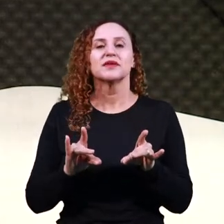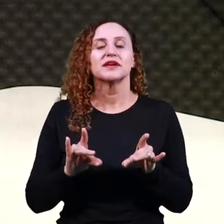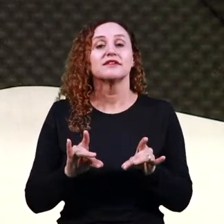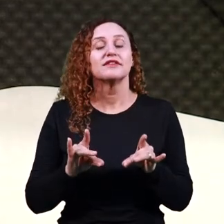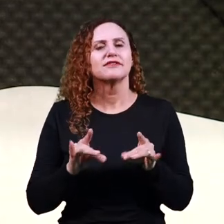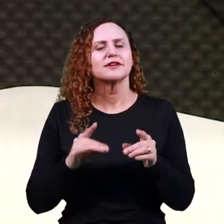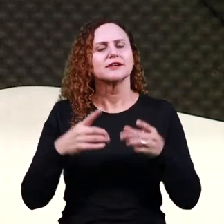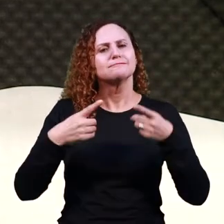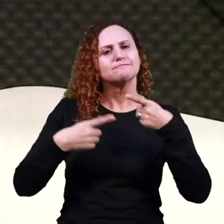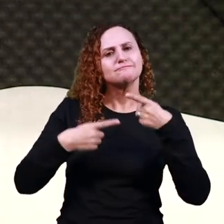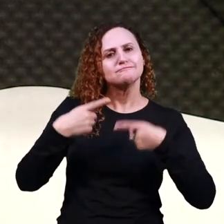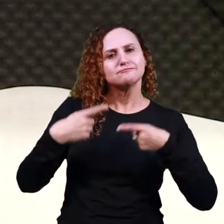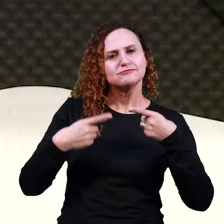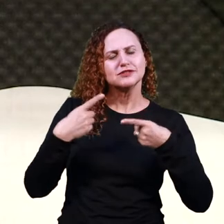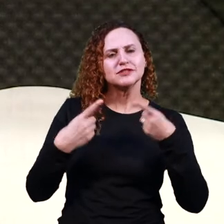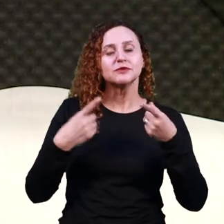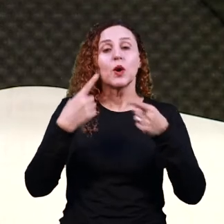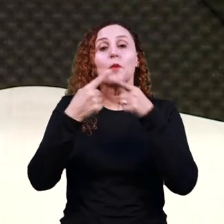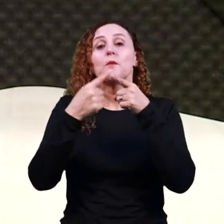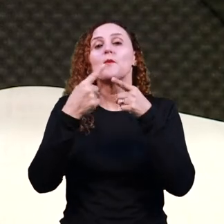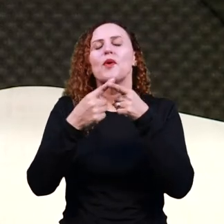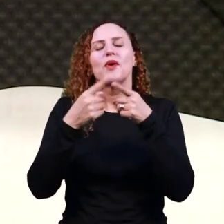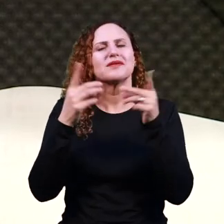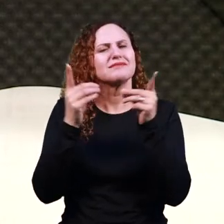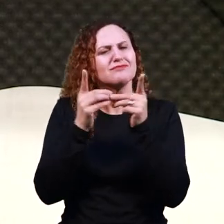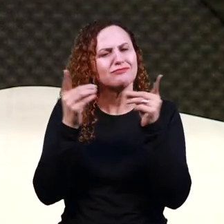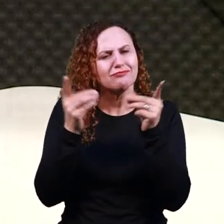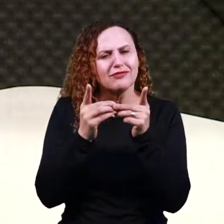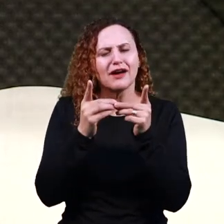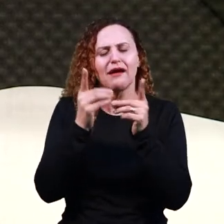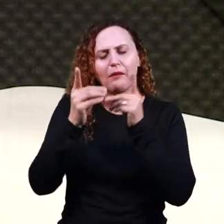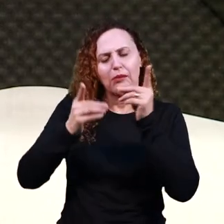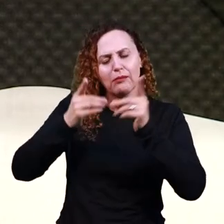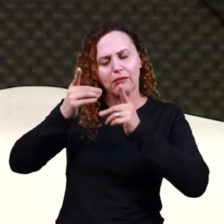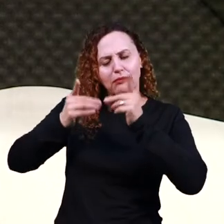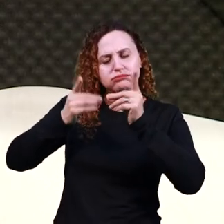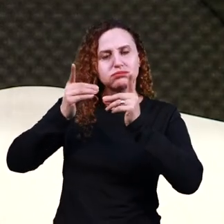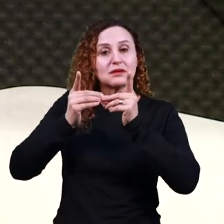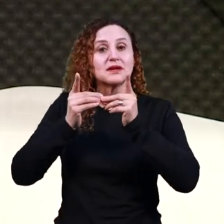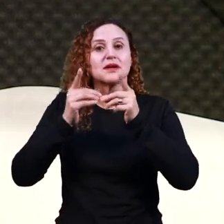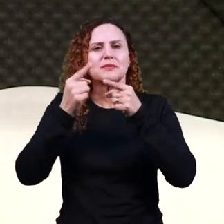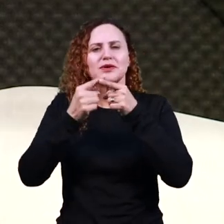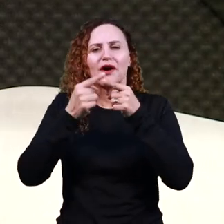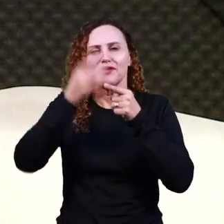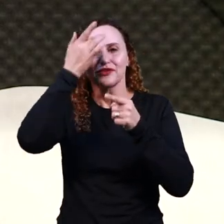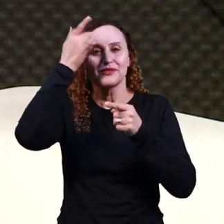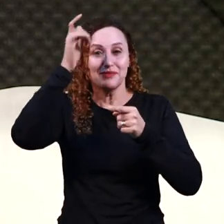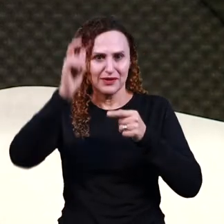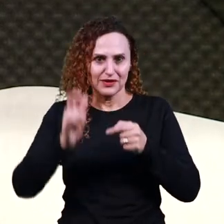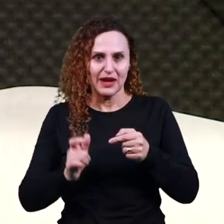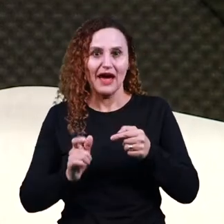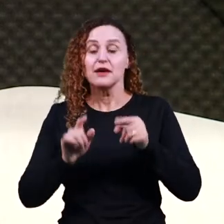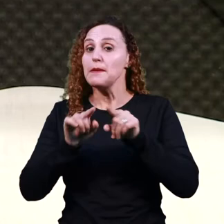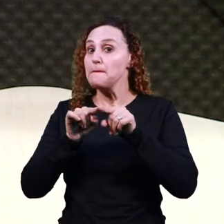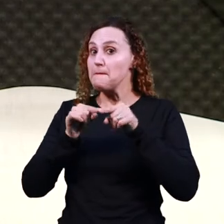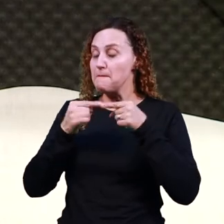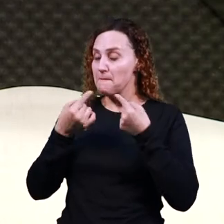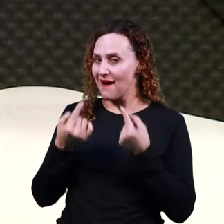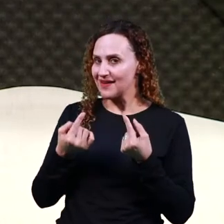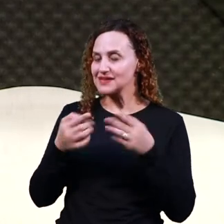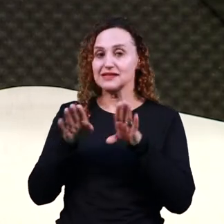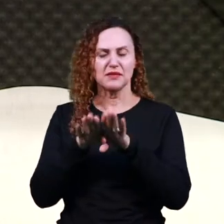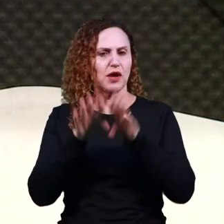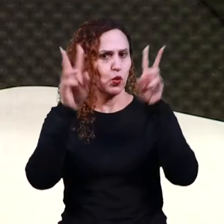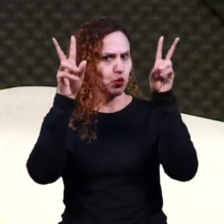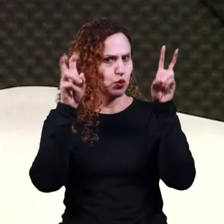muito dinâmico, não só pelas personagens que ele vai tratar, mas também dos temas que